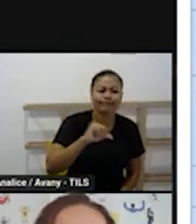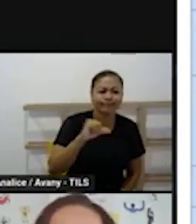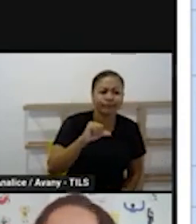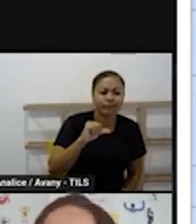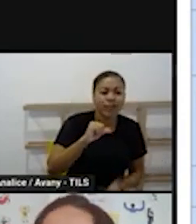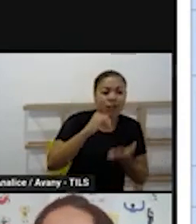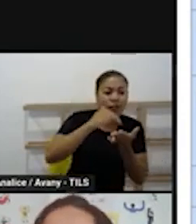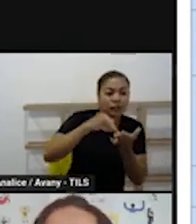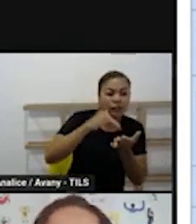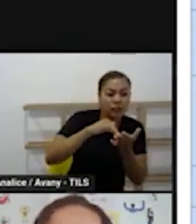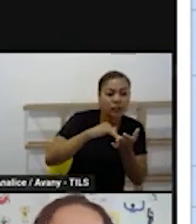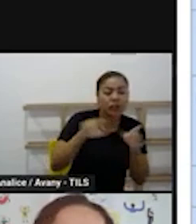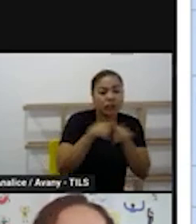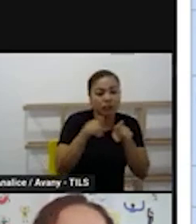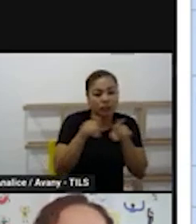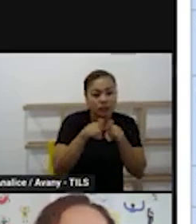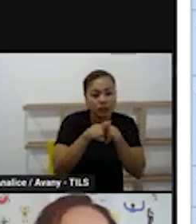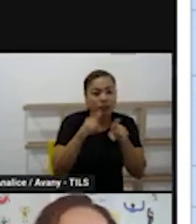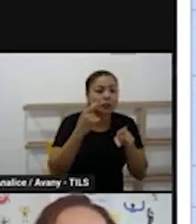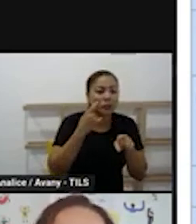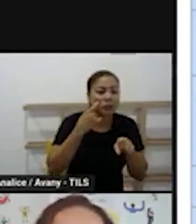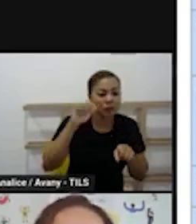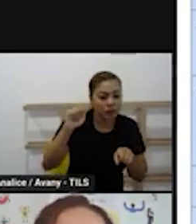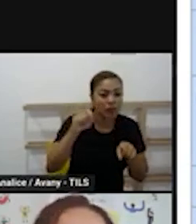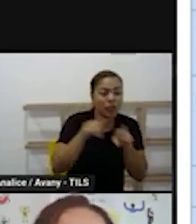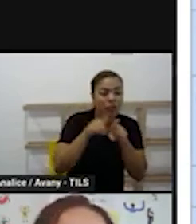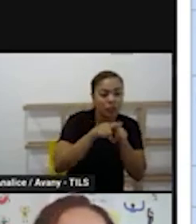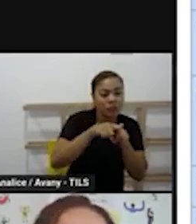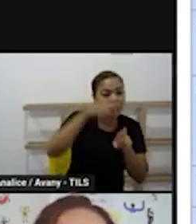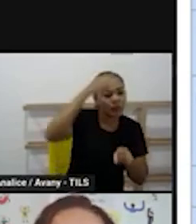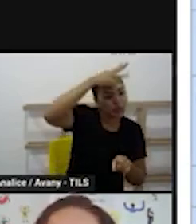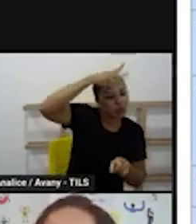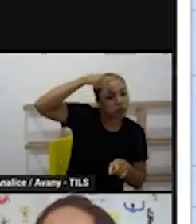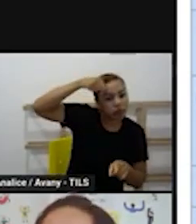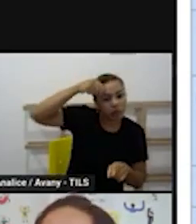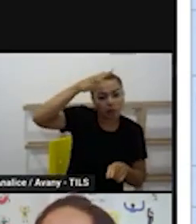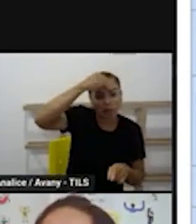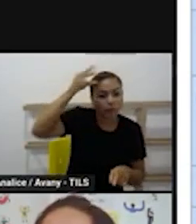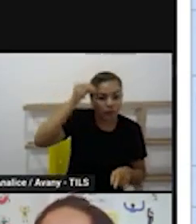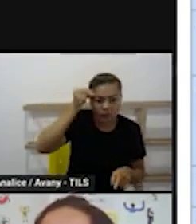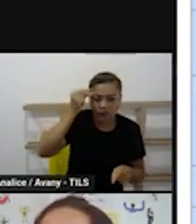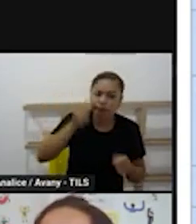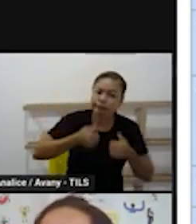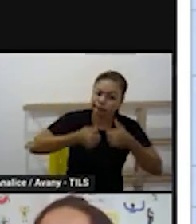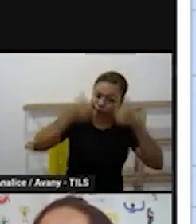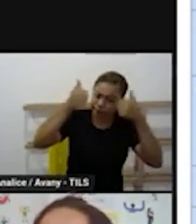da questão de melhorar a qualidade da internet nas escolas então vamos